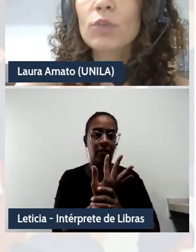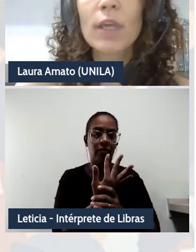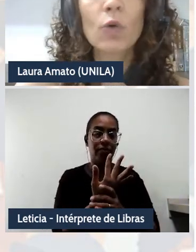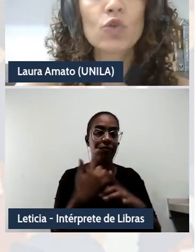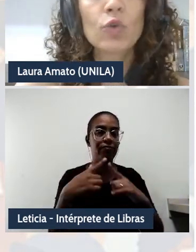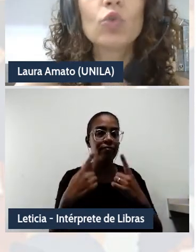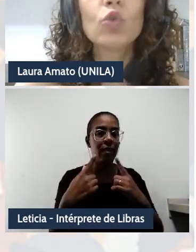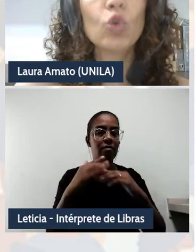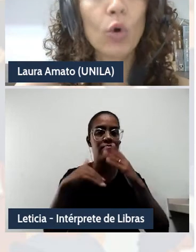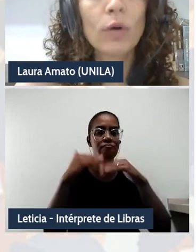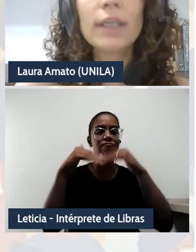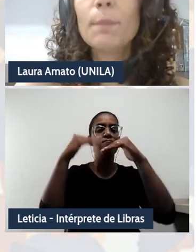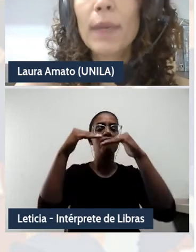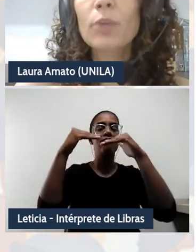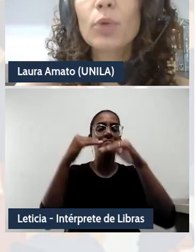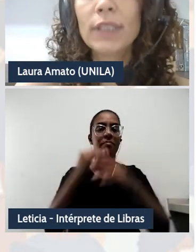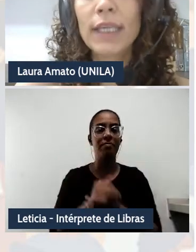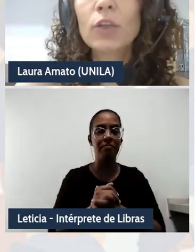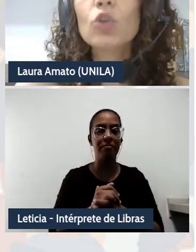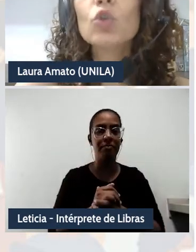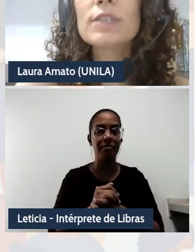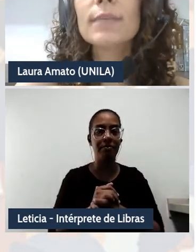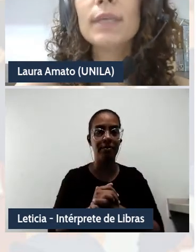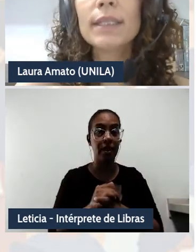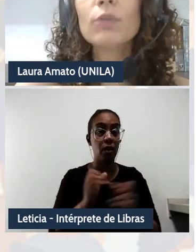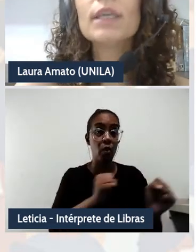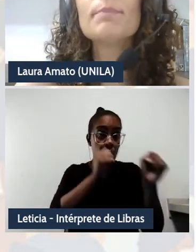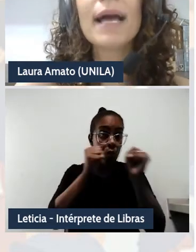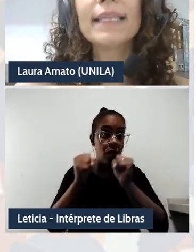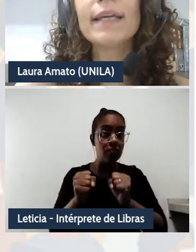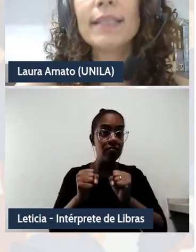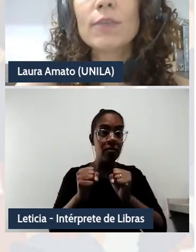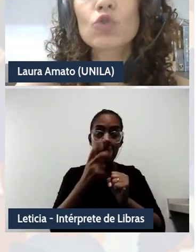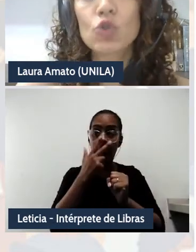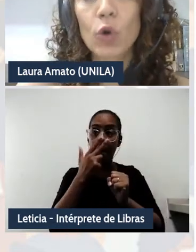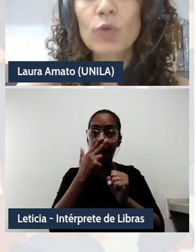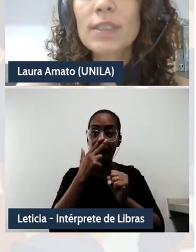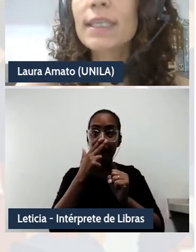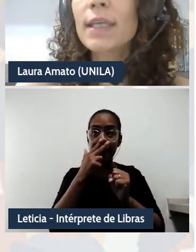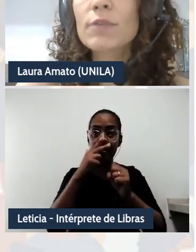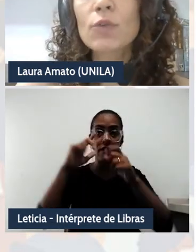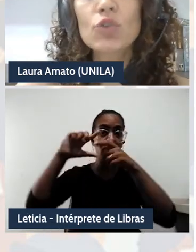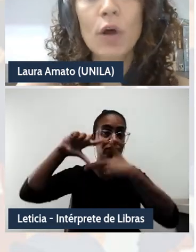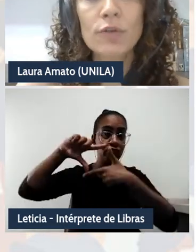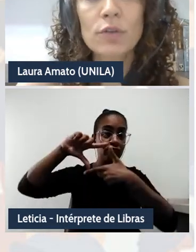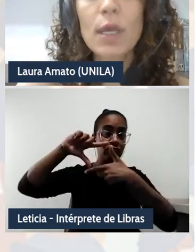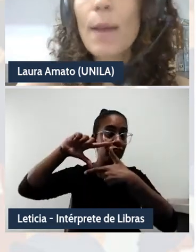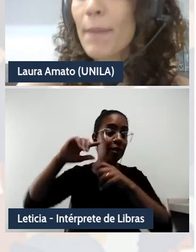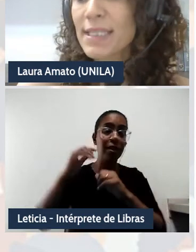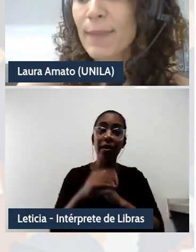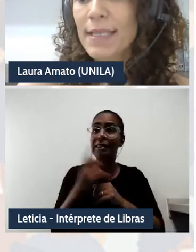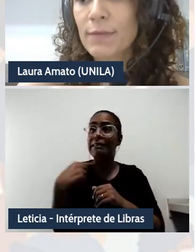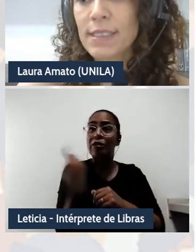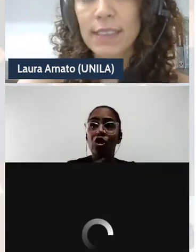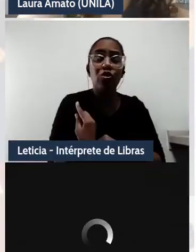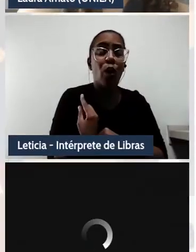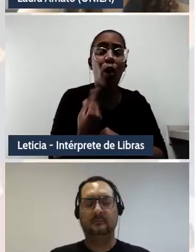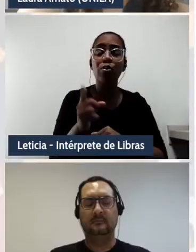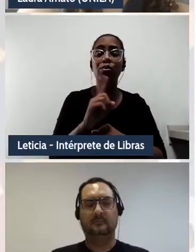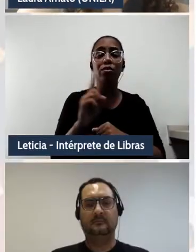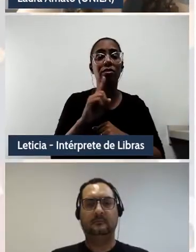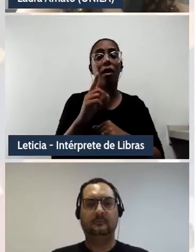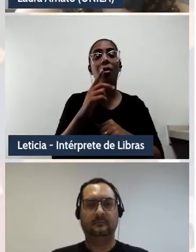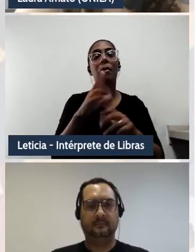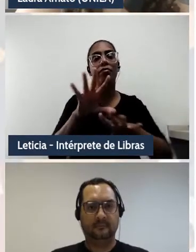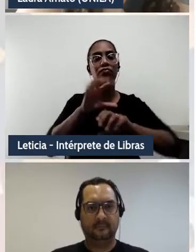construindo e reconstruindo no e pelo poder nos limitam e materializam sonhos que não são os nossos, mas passam a ser.